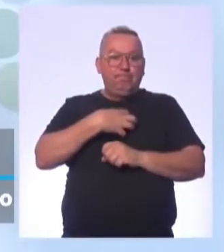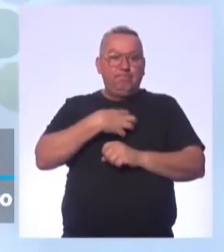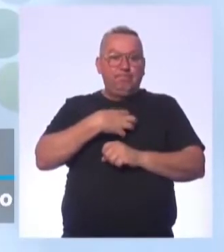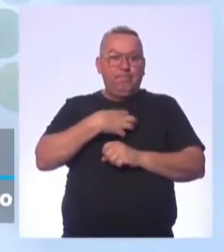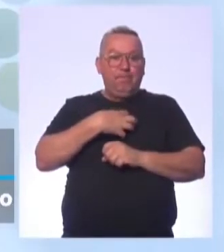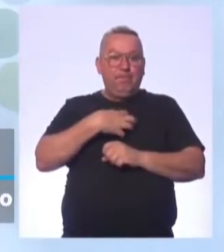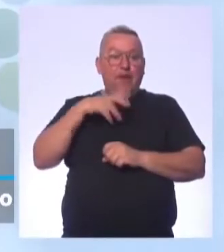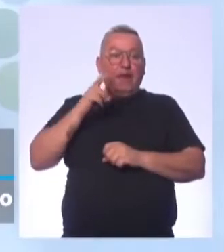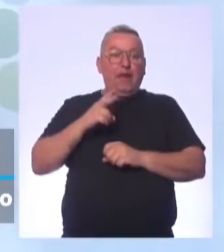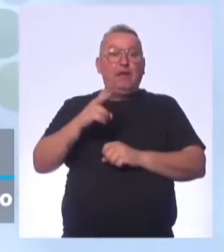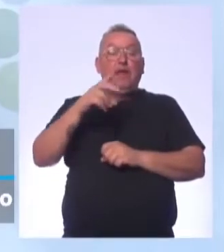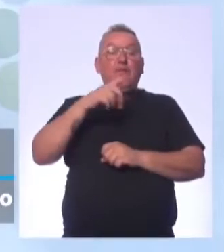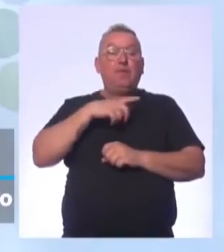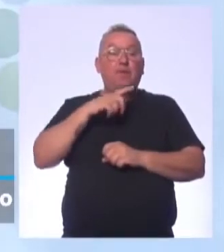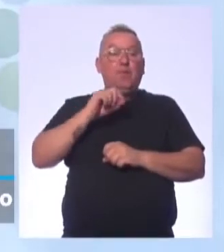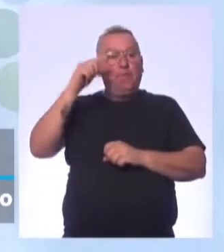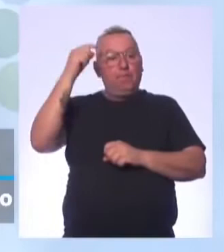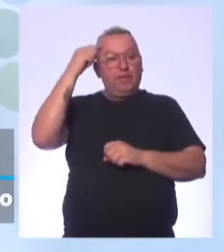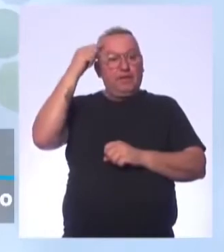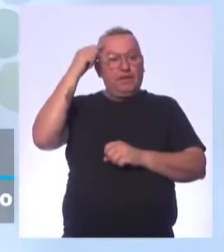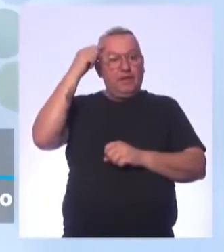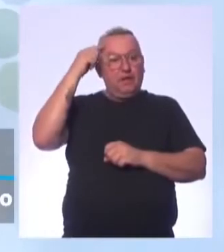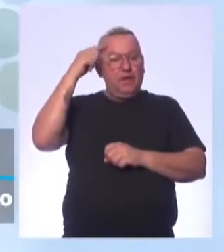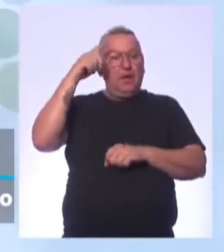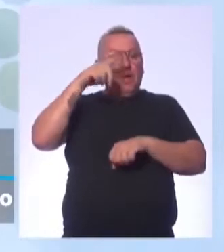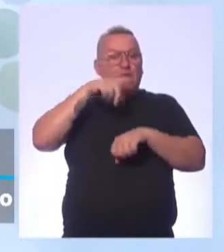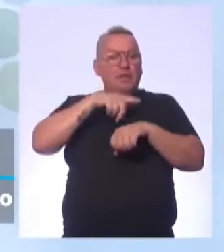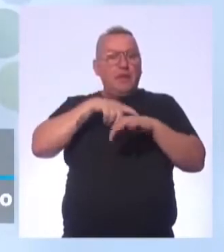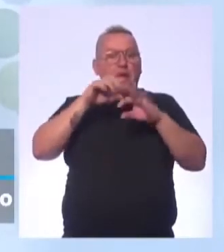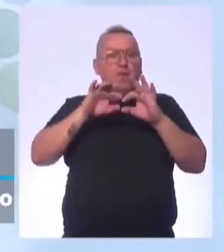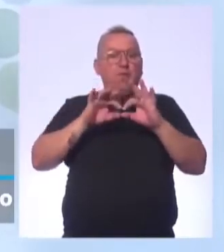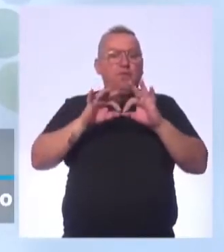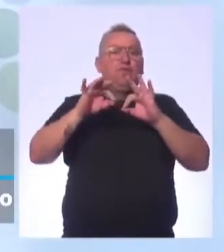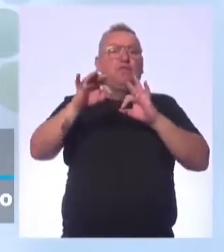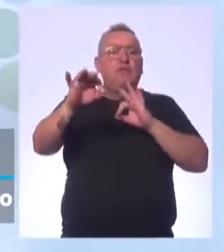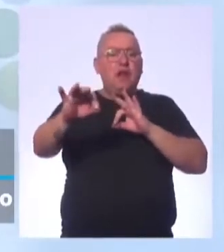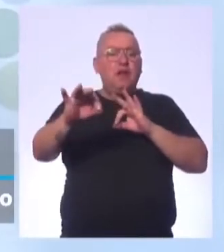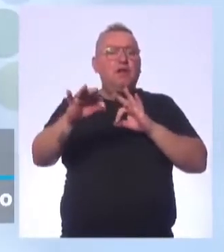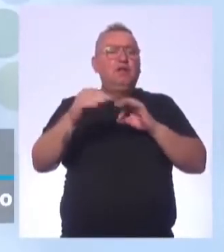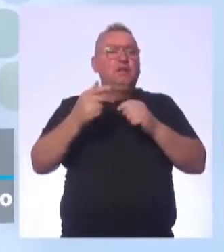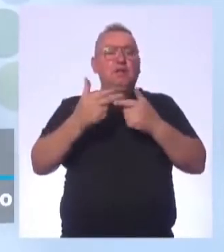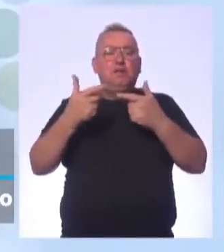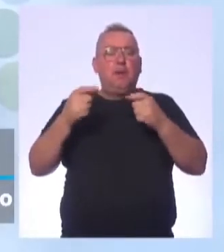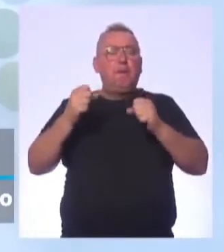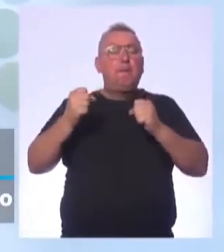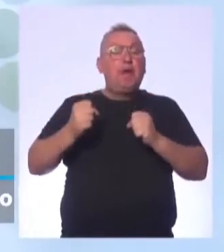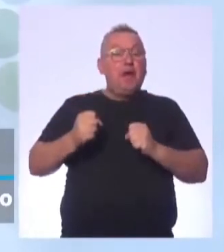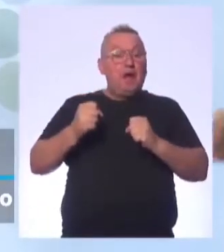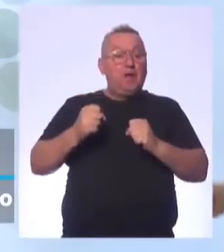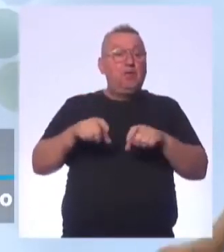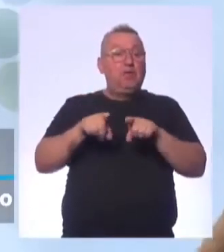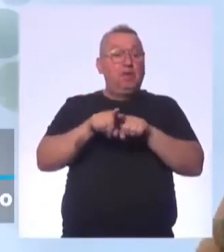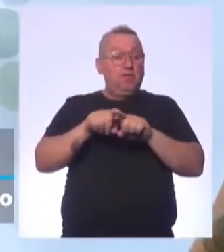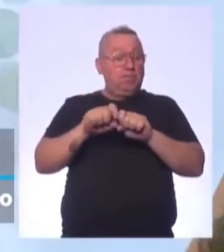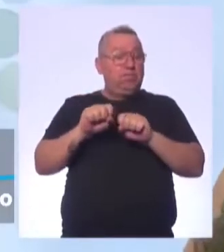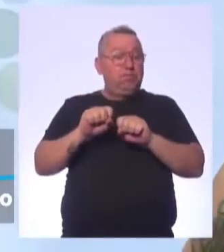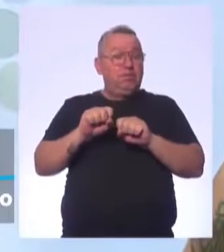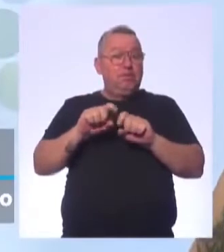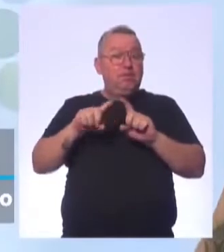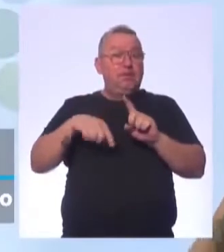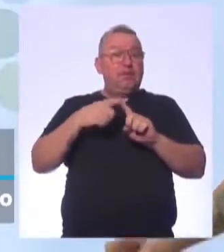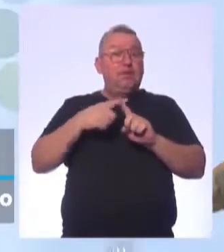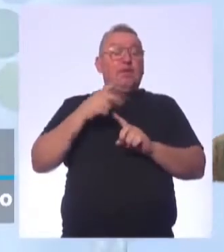Sempre são pensados em valores números aí, Determinar o menor tempo ou mais